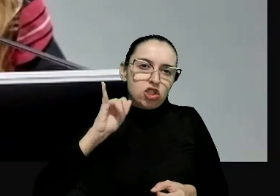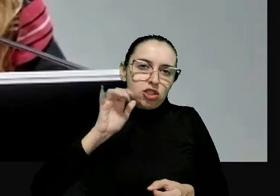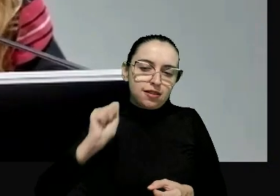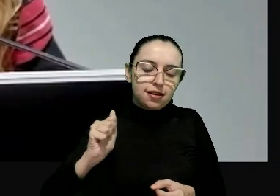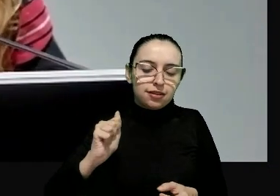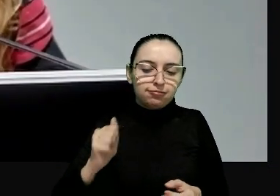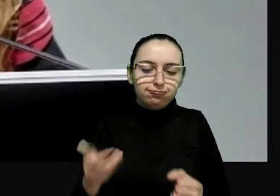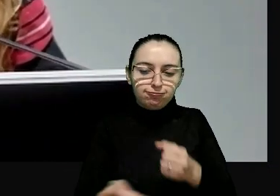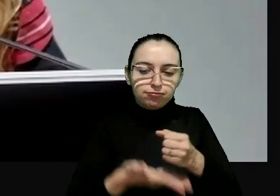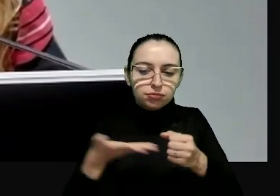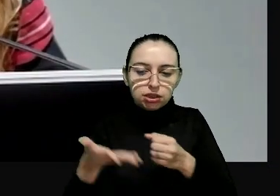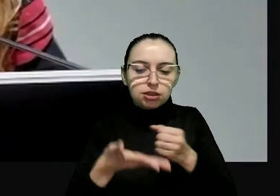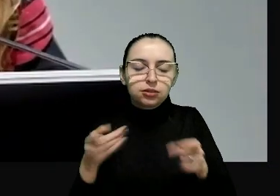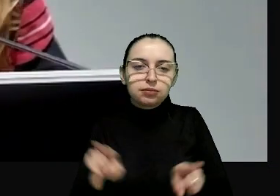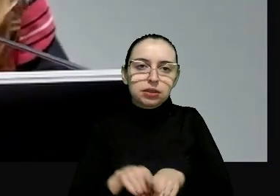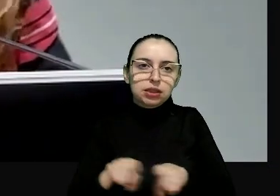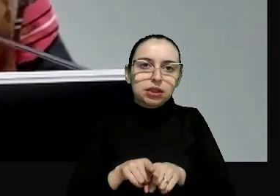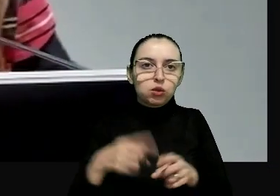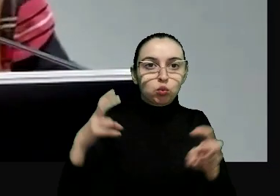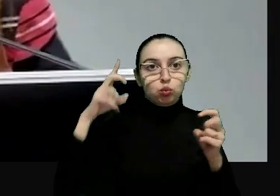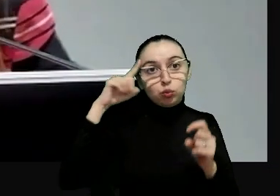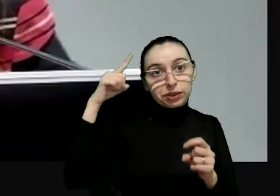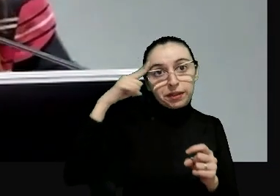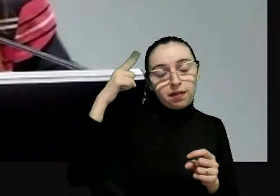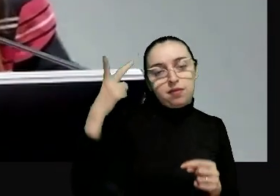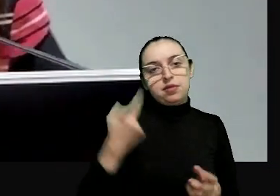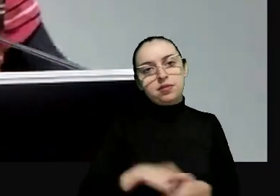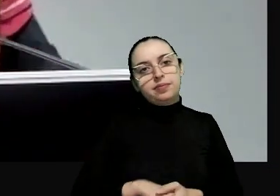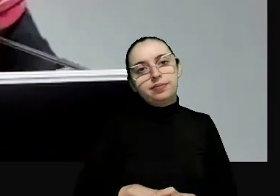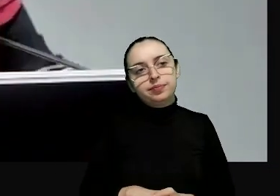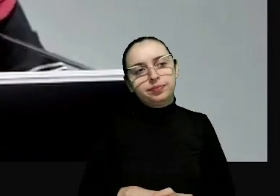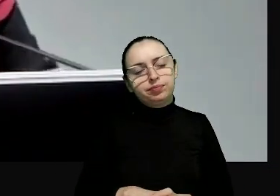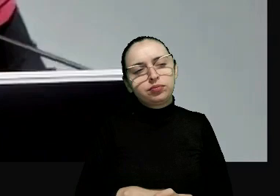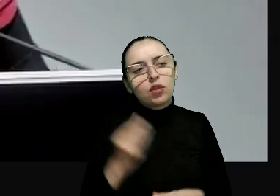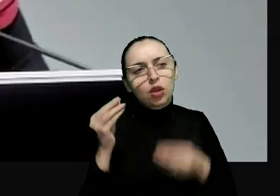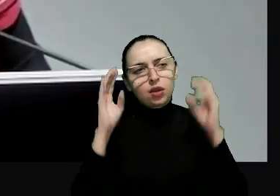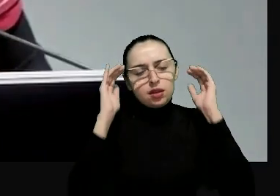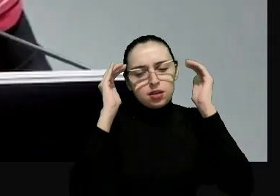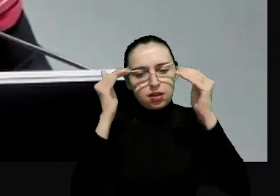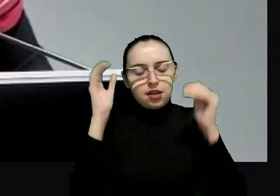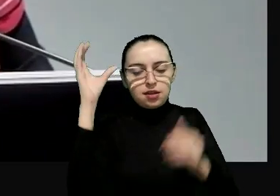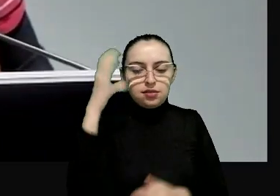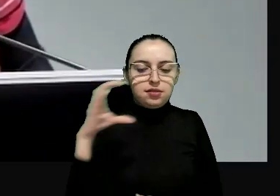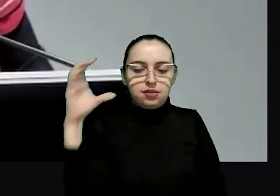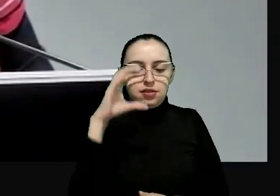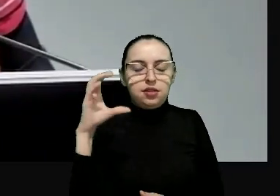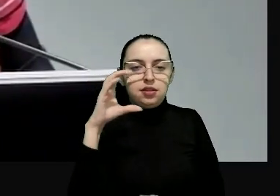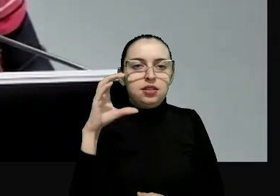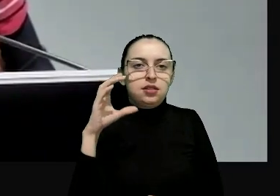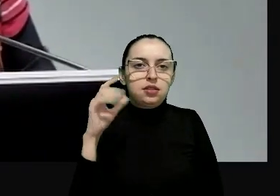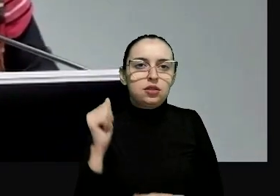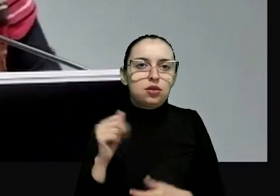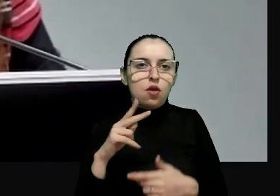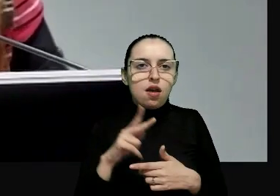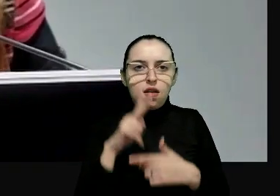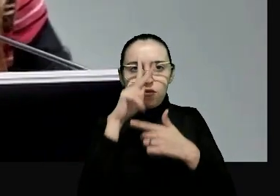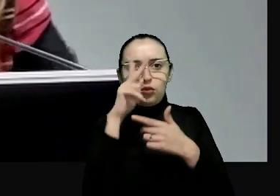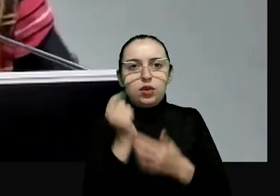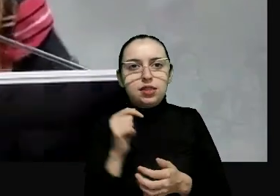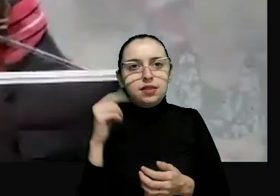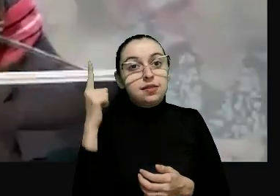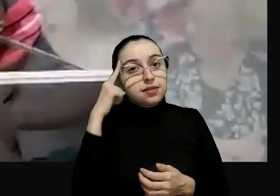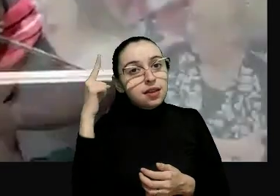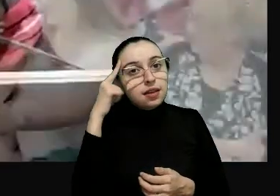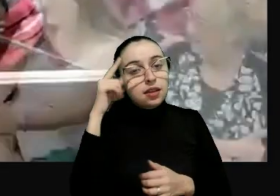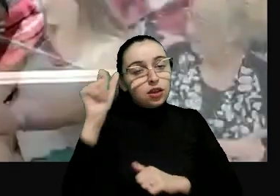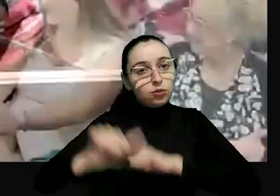metodológico, o vigor das ideias e esta crença de que a ciência, o poder das ideias em